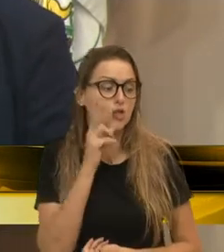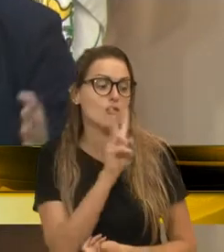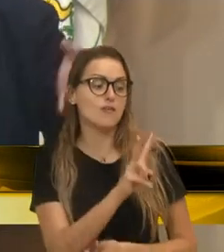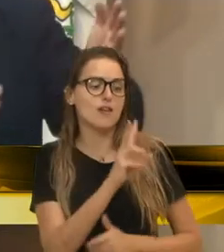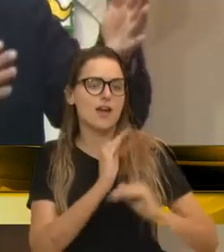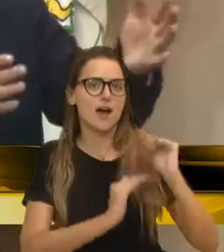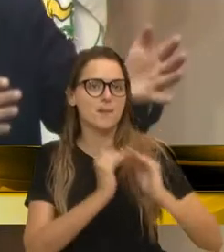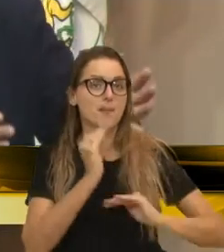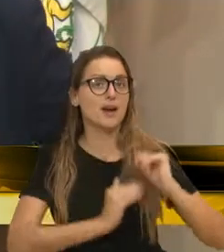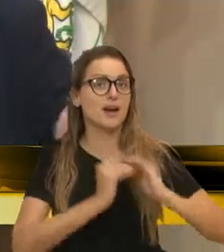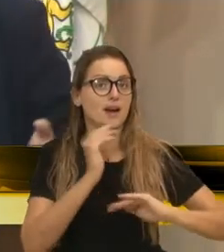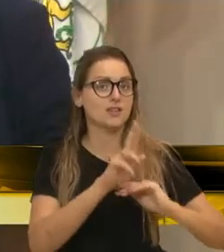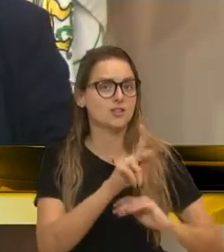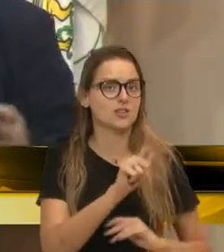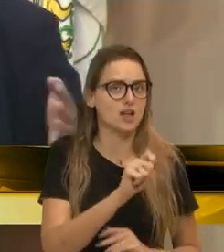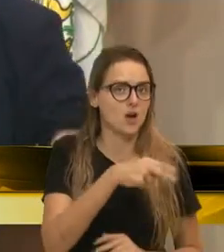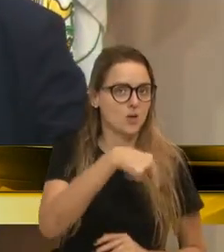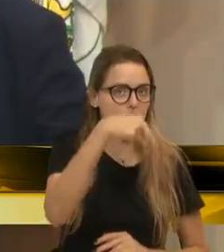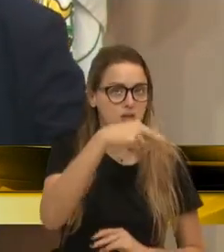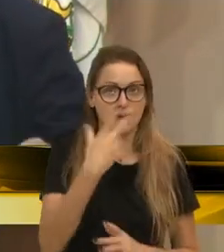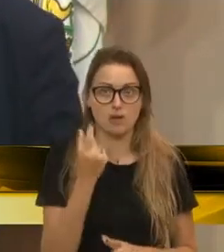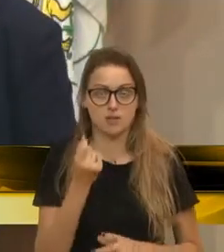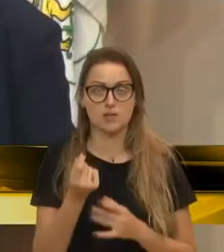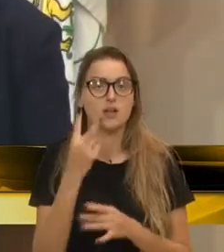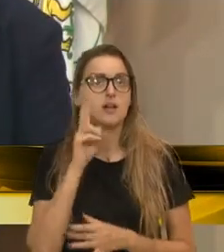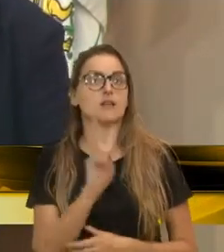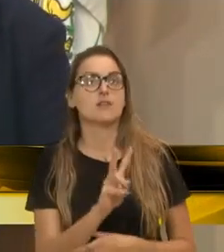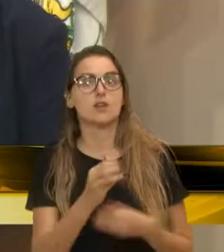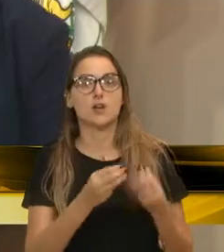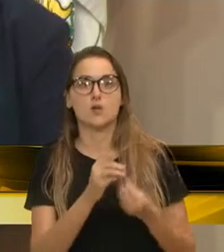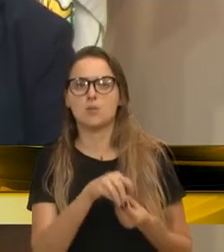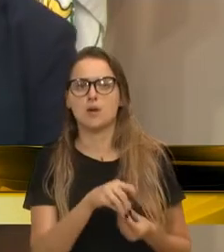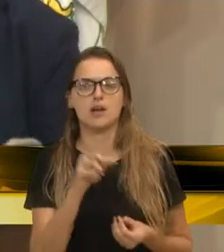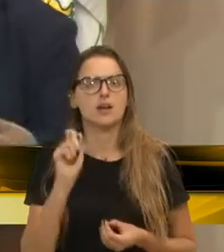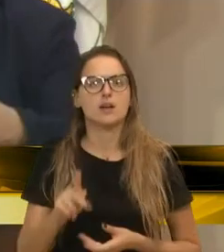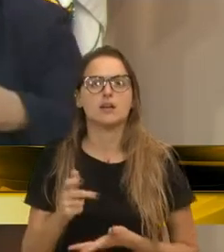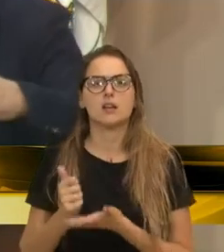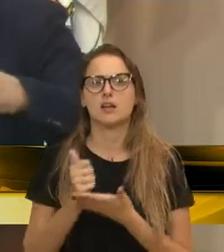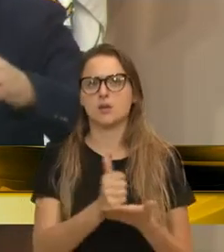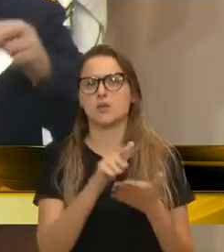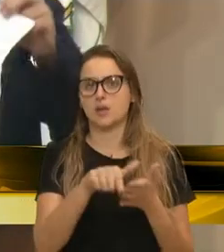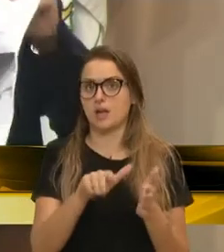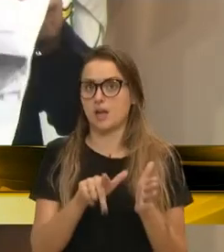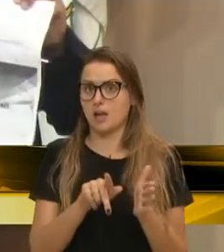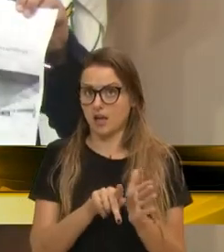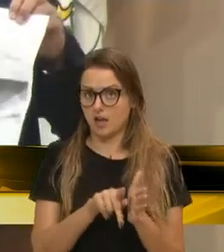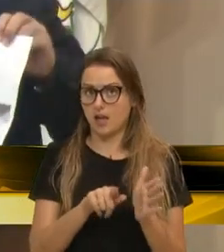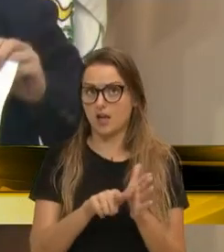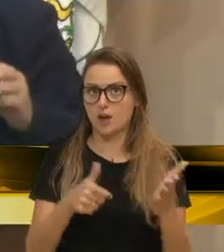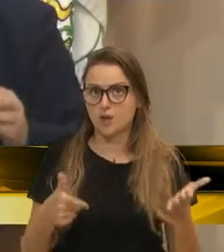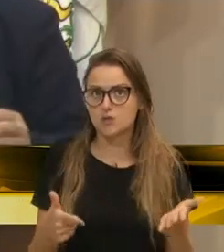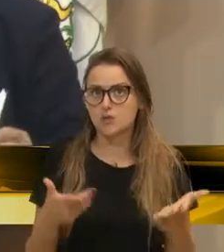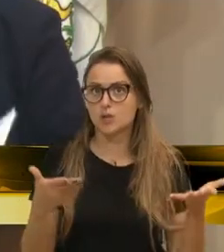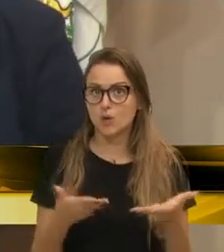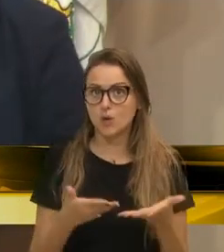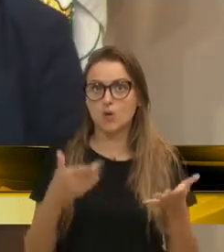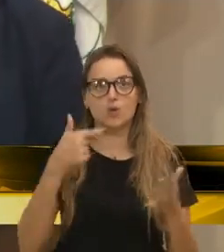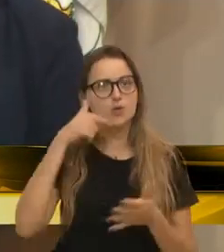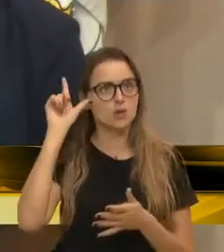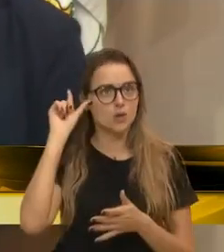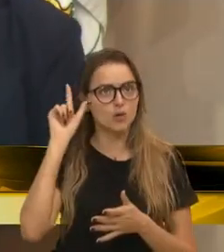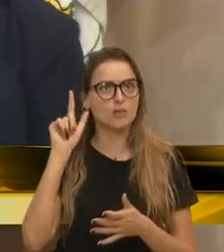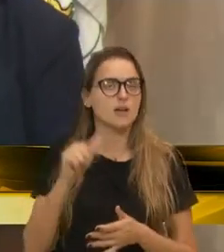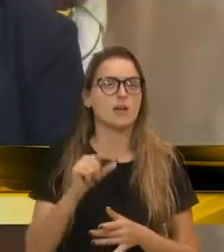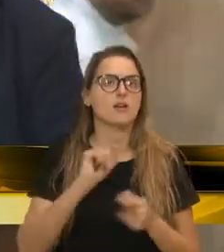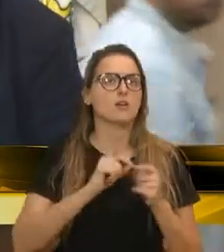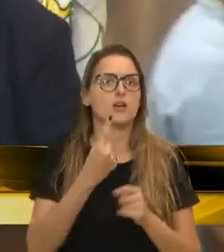na UPA Zona Norte o que é. Isso aqui quem está apoiando, isso aqui é no jornal de ontem, no jornal de hoje. Isso